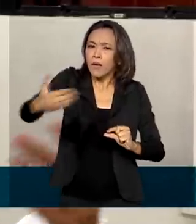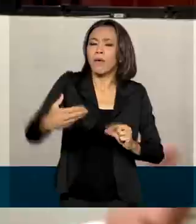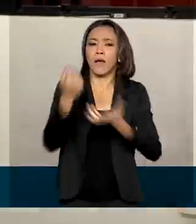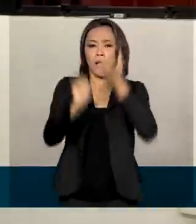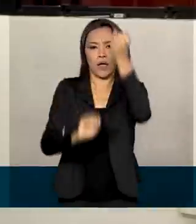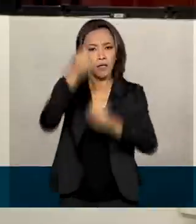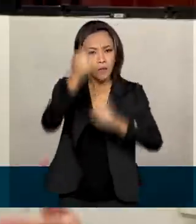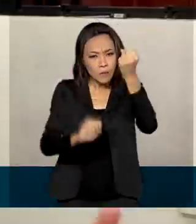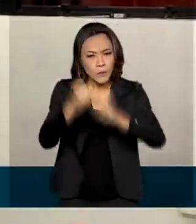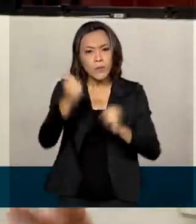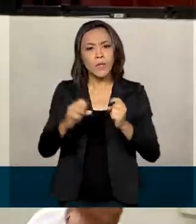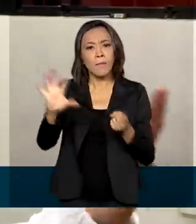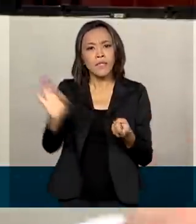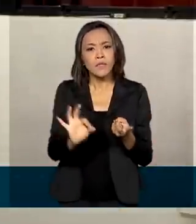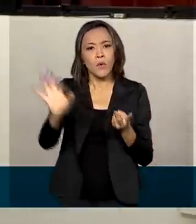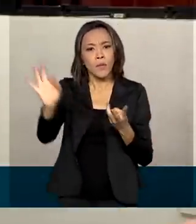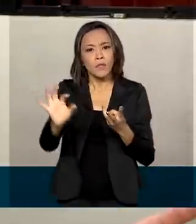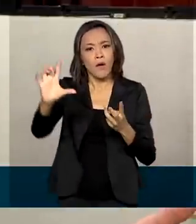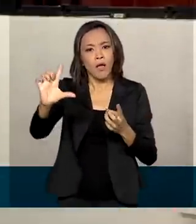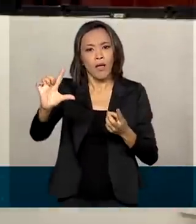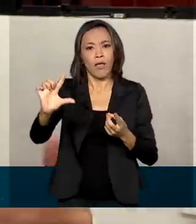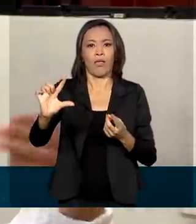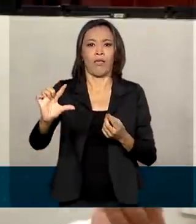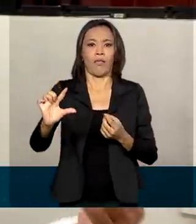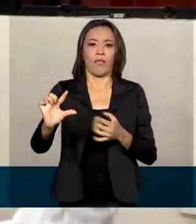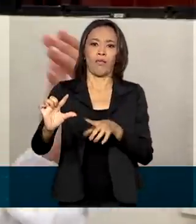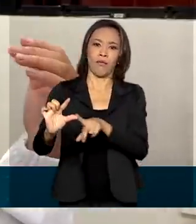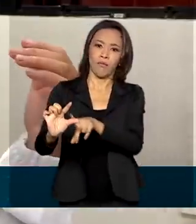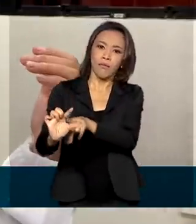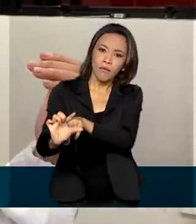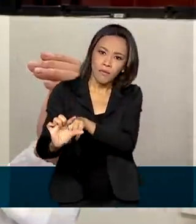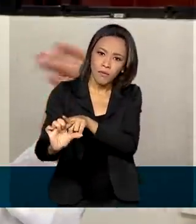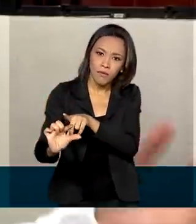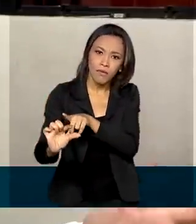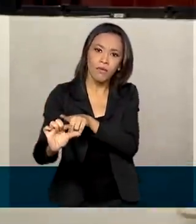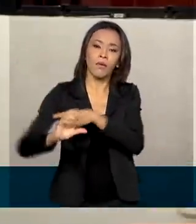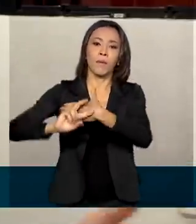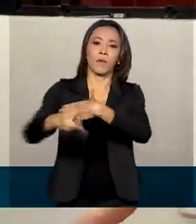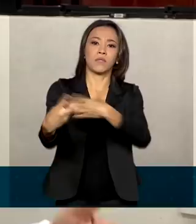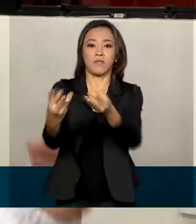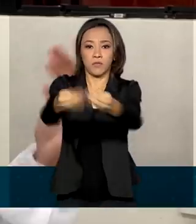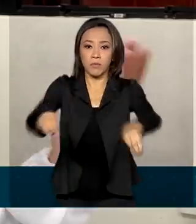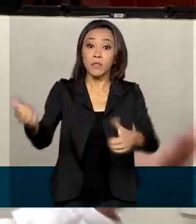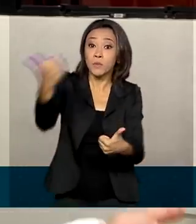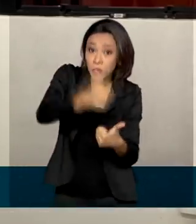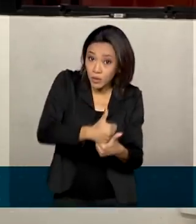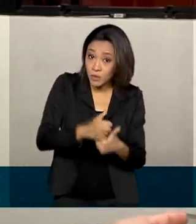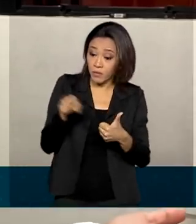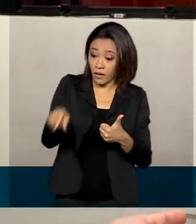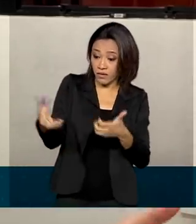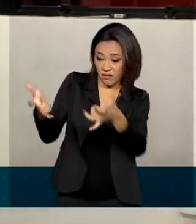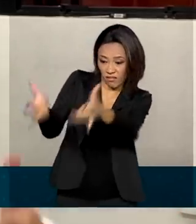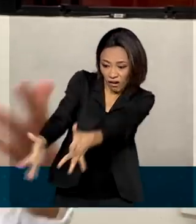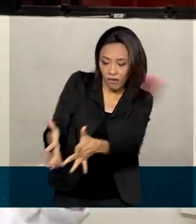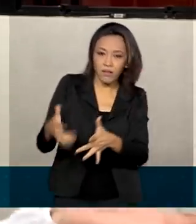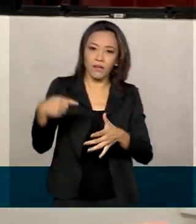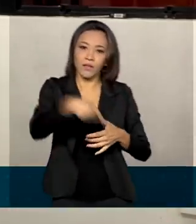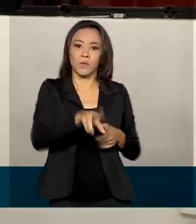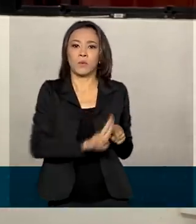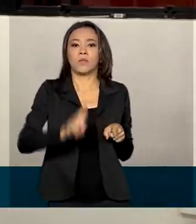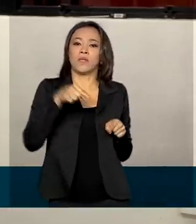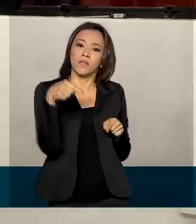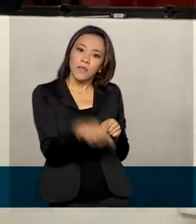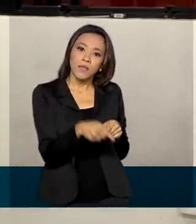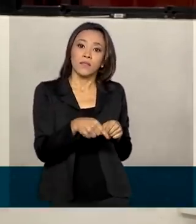aumente o percentual até o ponto que a gente possa substituir completamente o plástico, afinal ele não